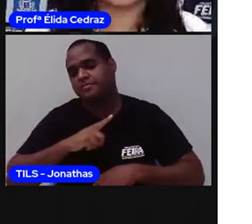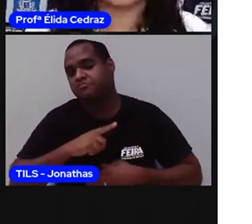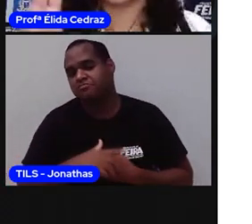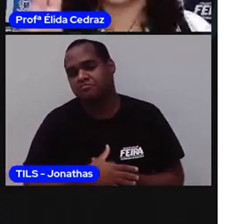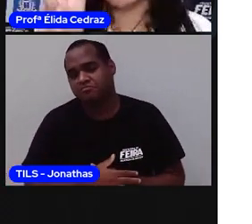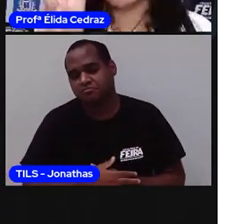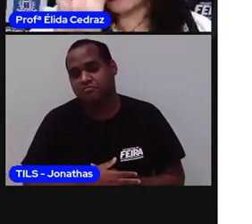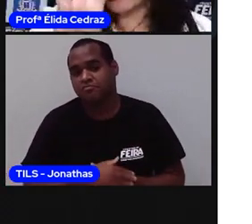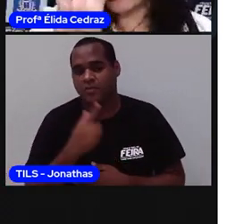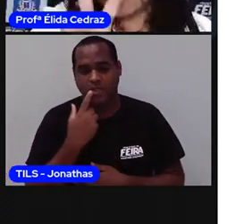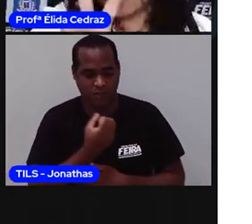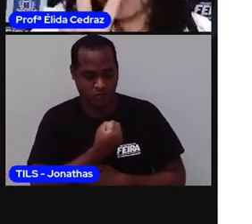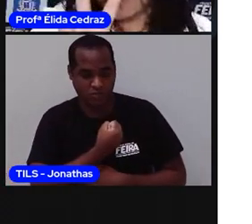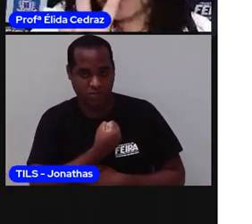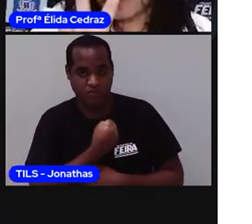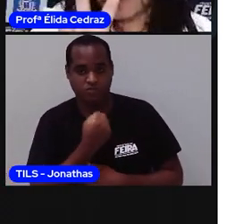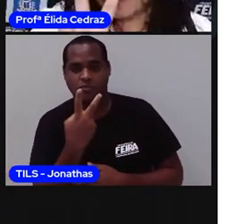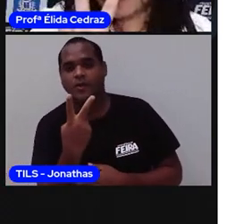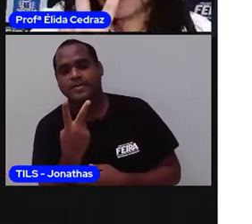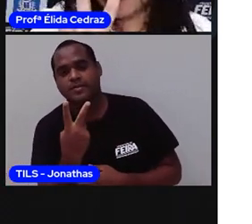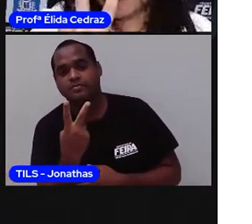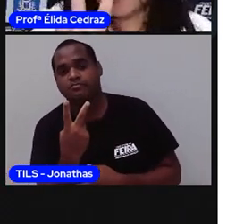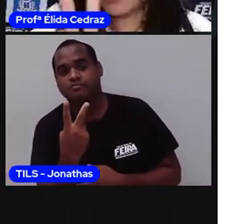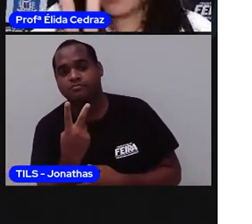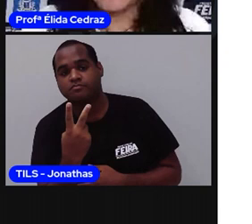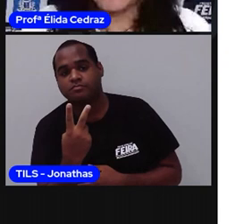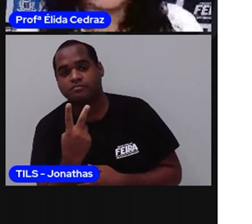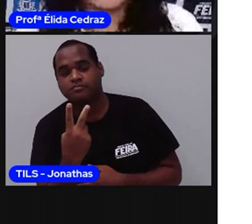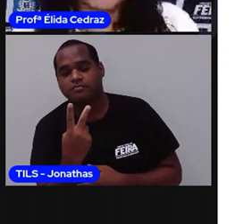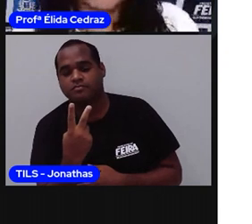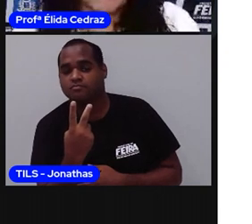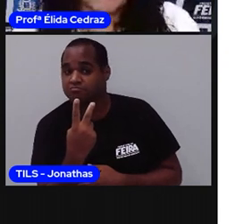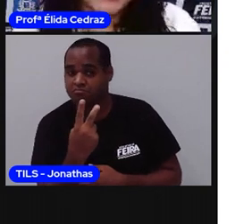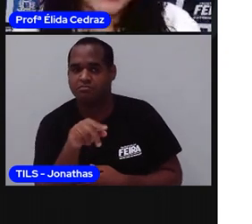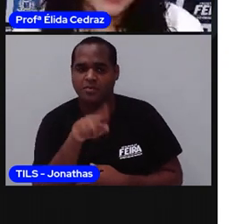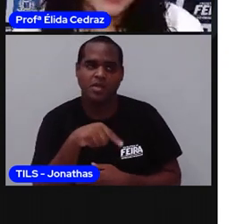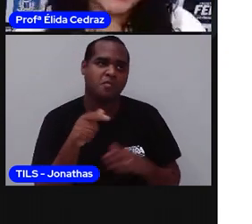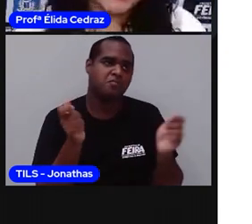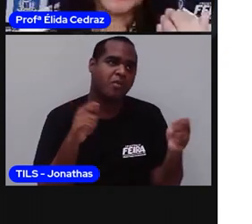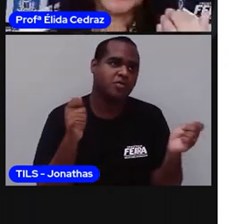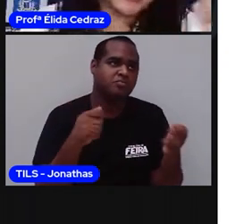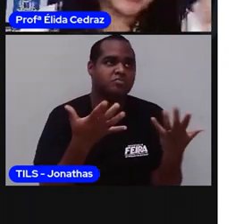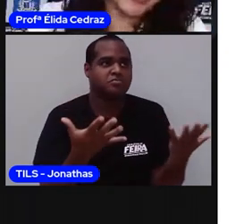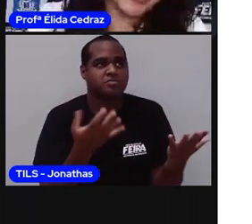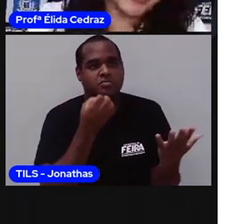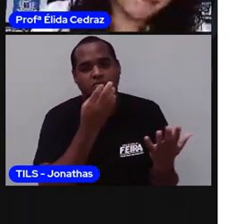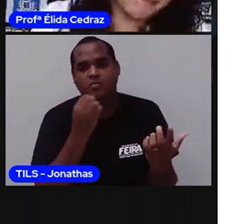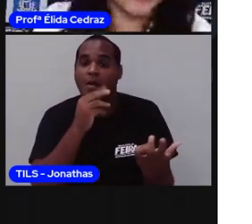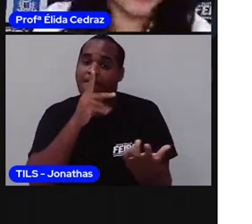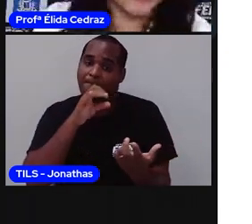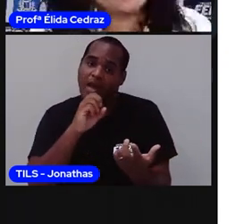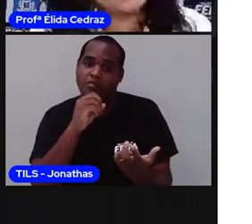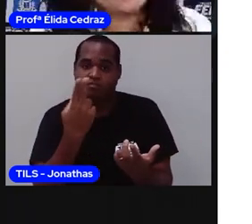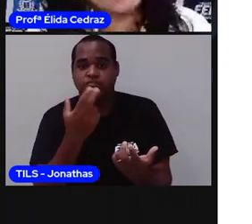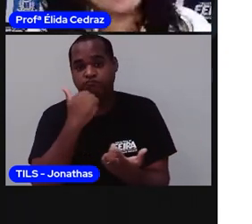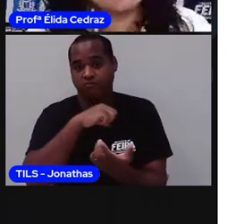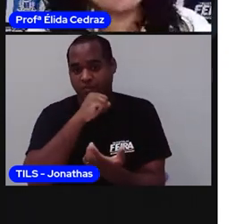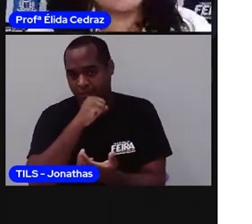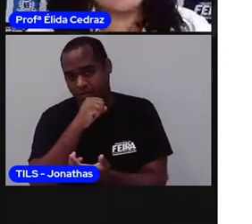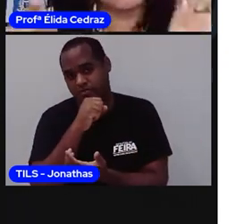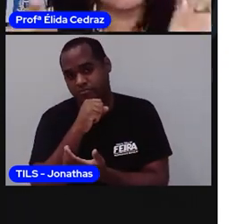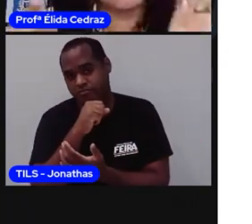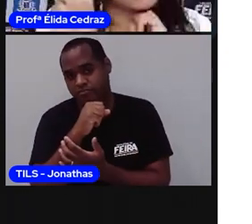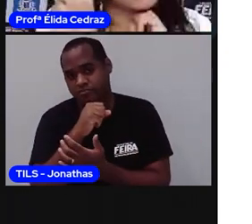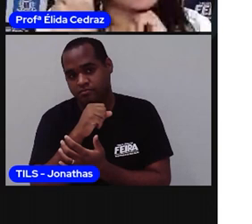em número de dois? Que pode ser, bem, da parte do papai e da parte da